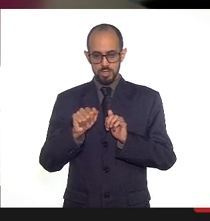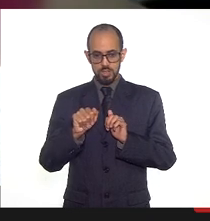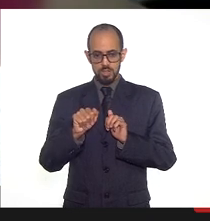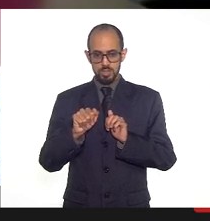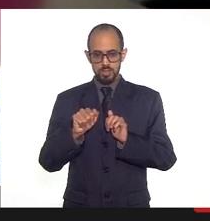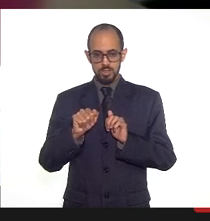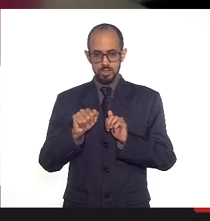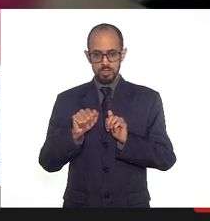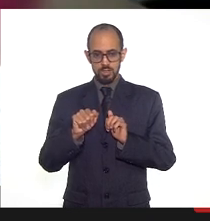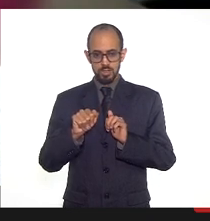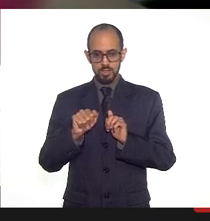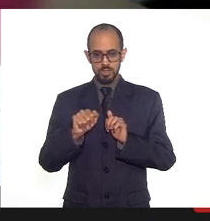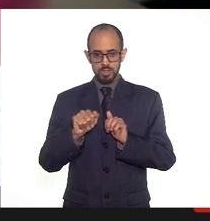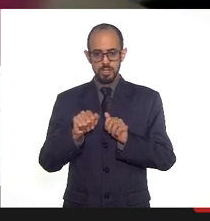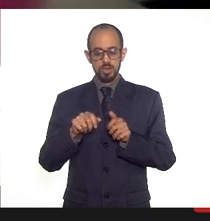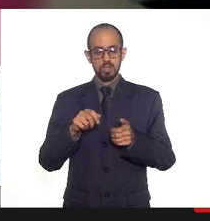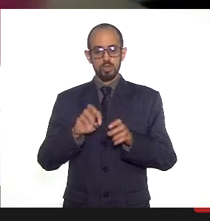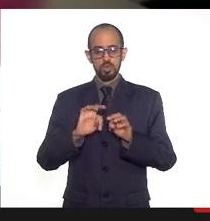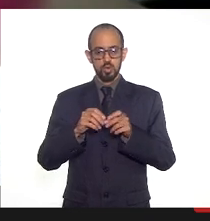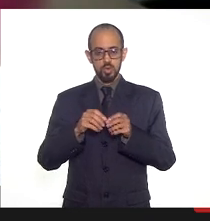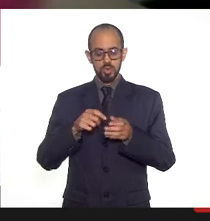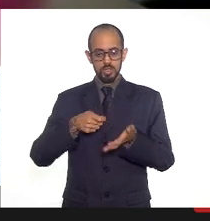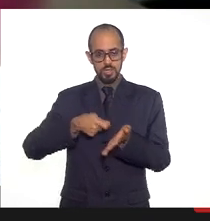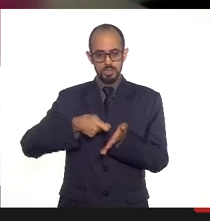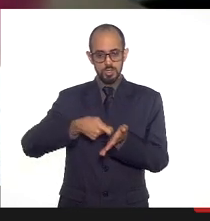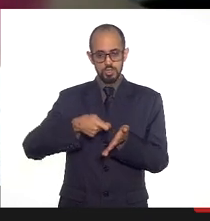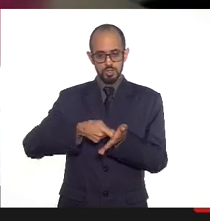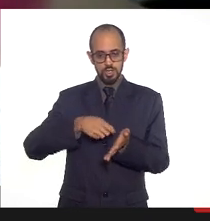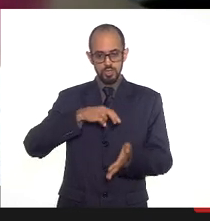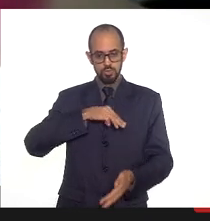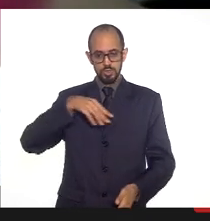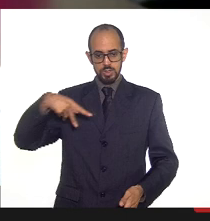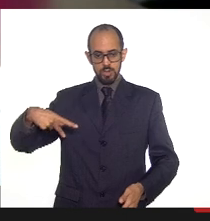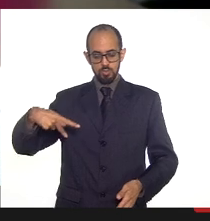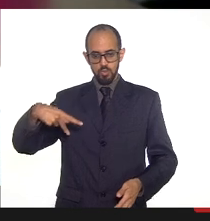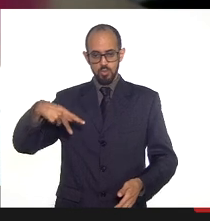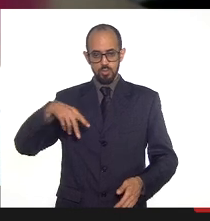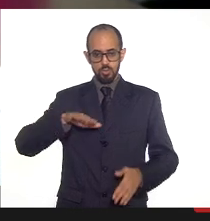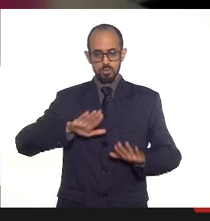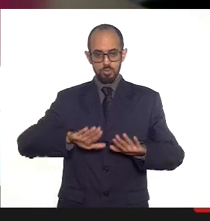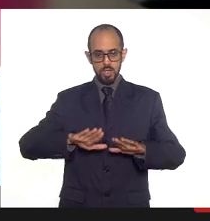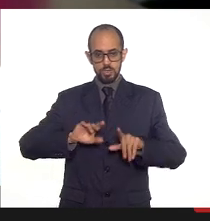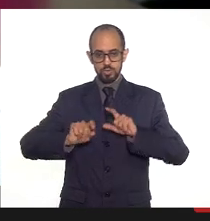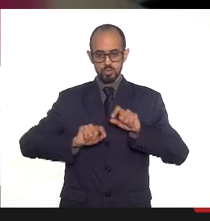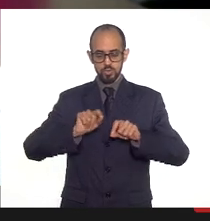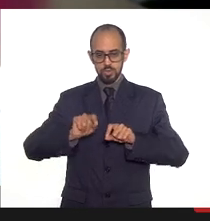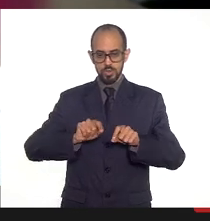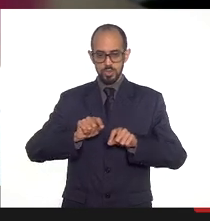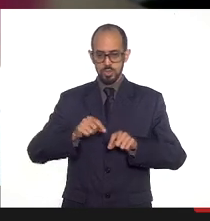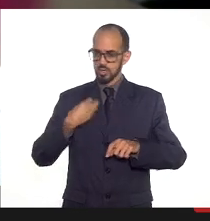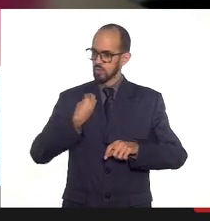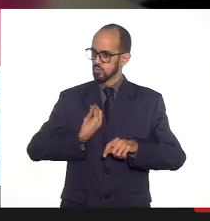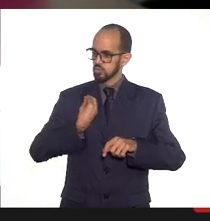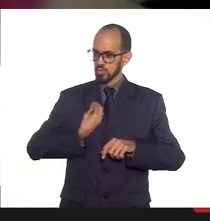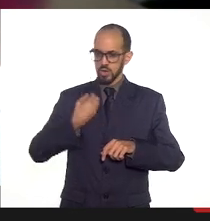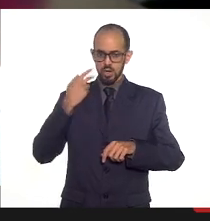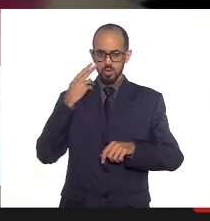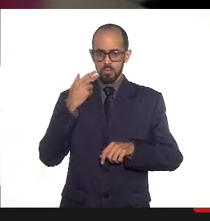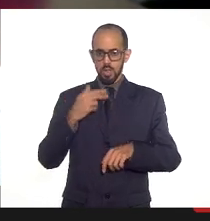É... Feito as exigências que o Ministério Público apontou, mas que, funcionando, ela está plenamente.